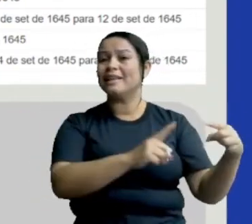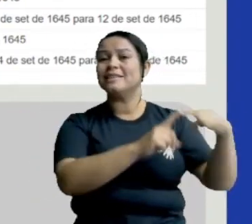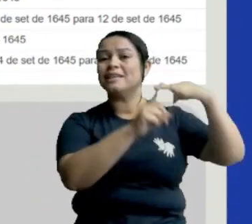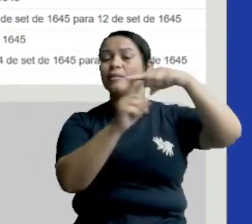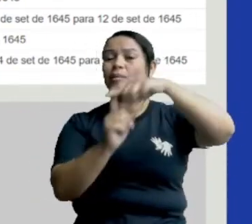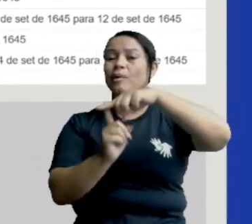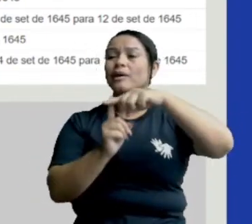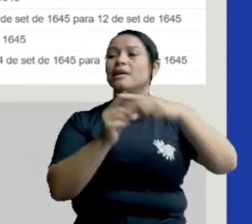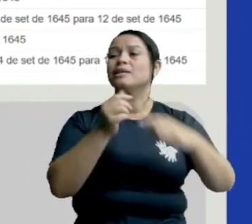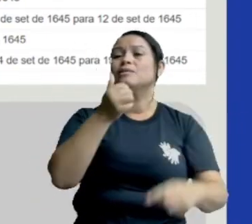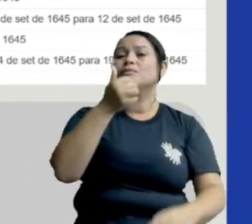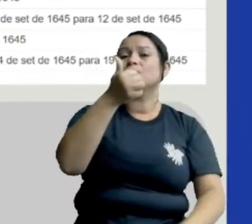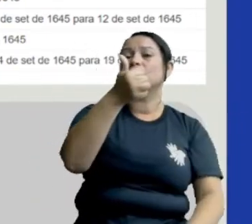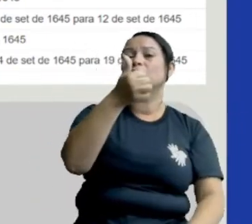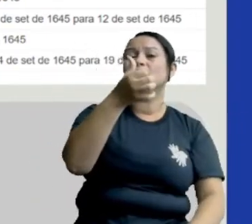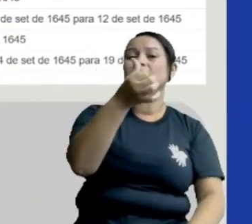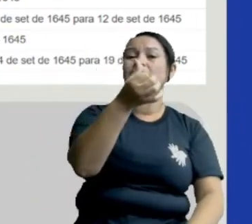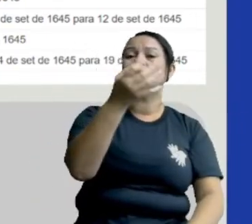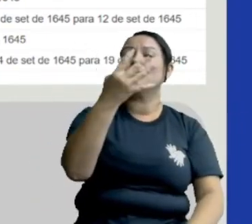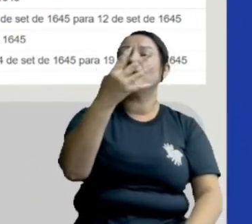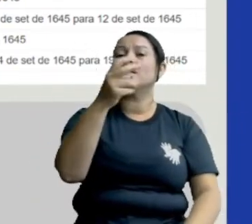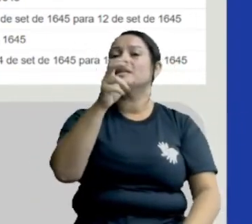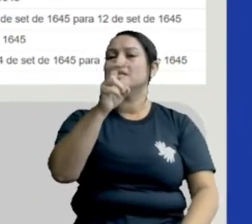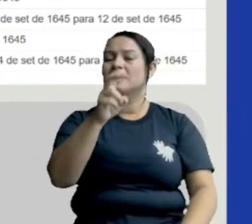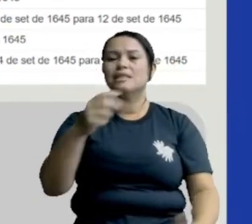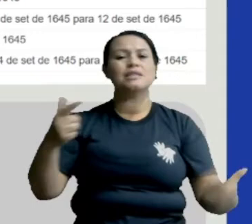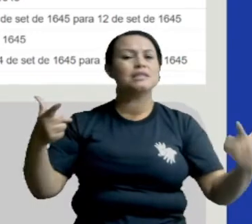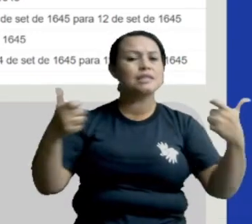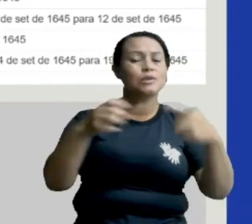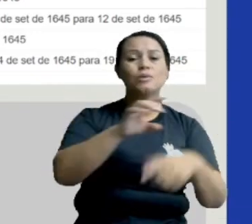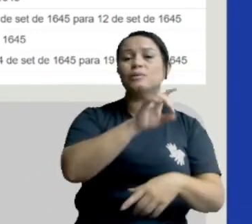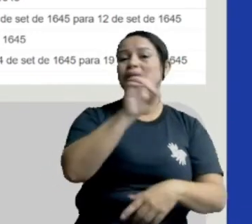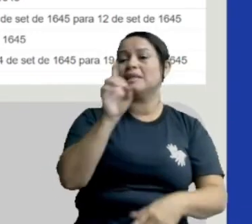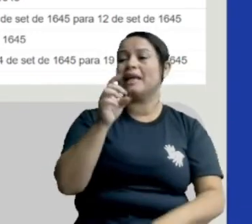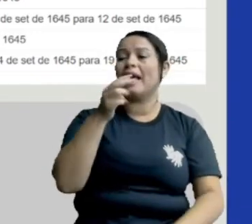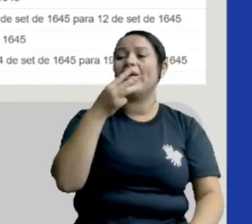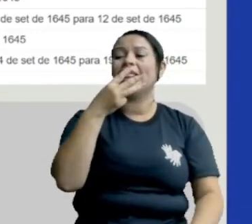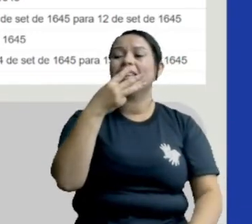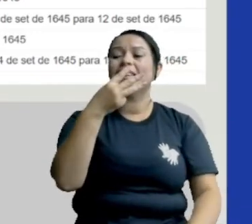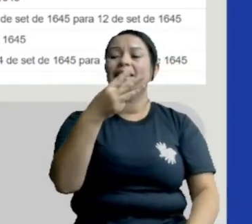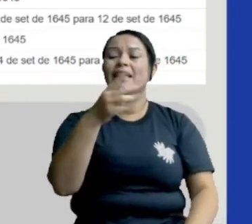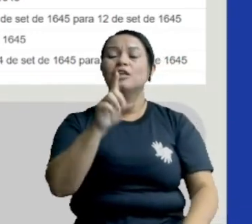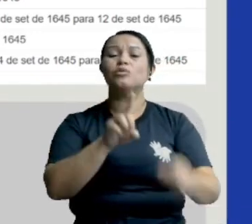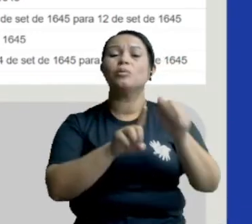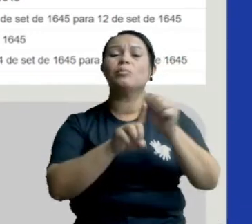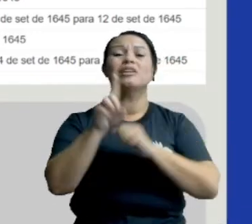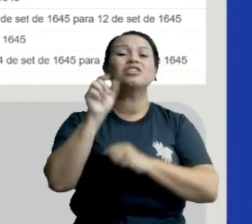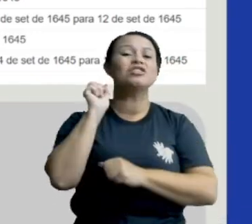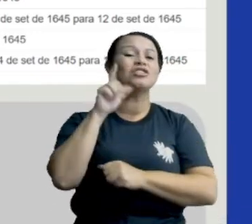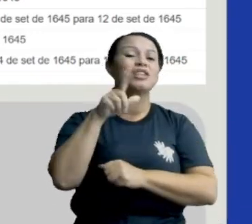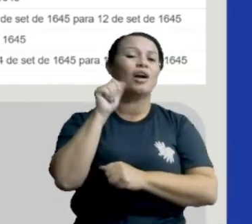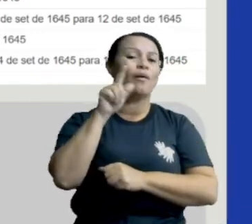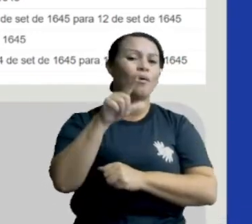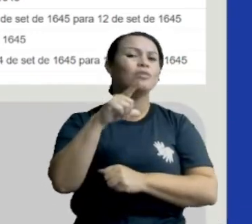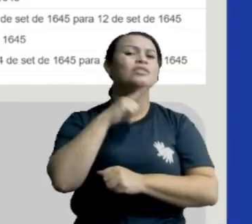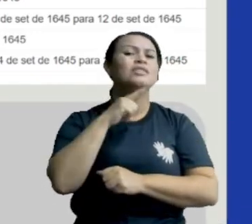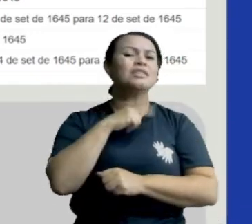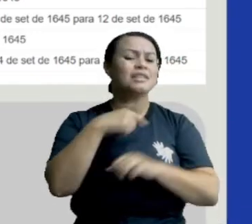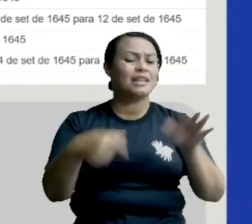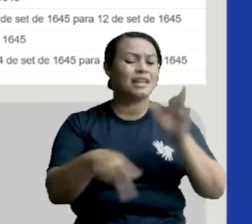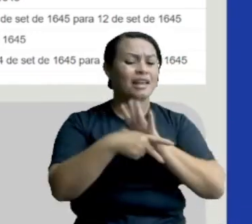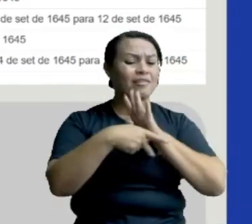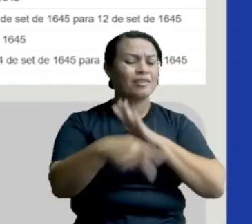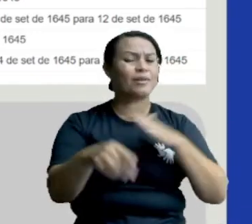ano de 1645, no dia 3 de agosto, ocorreu aqui em nossa cidade,